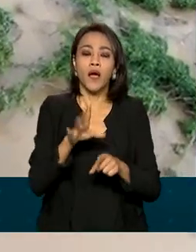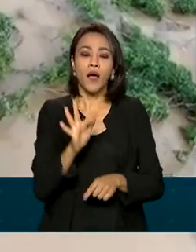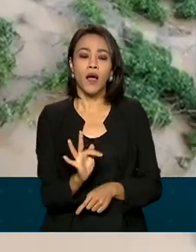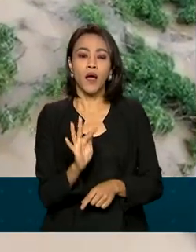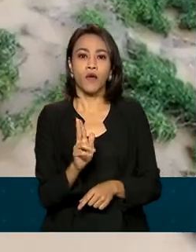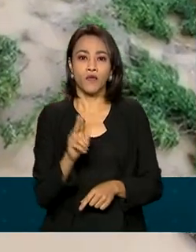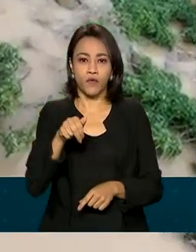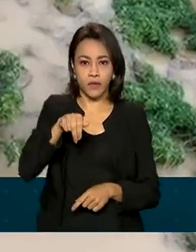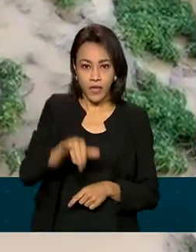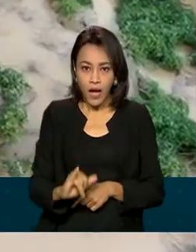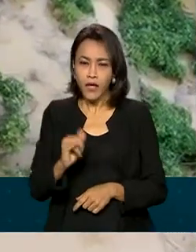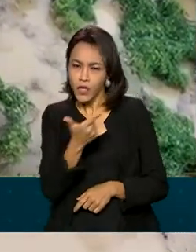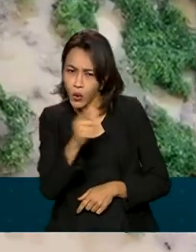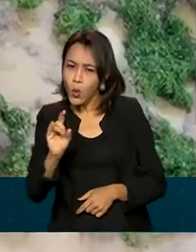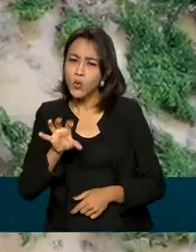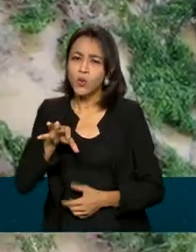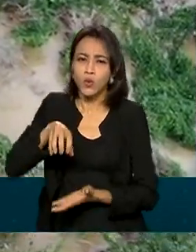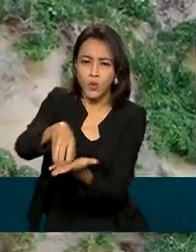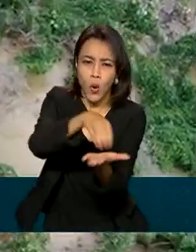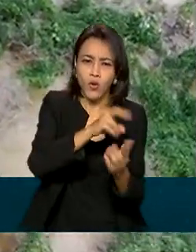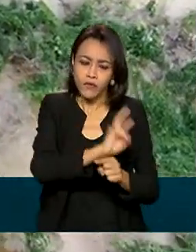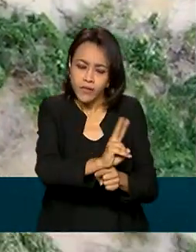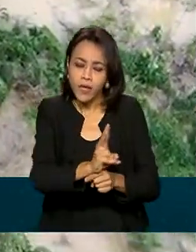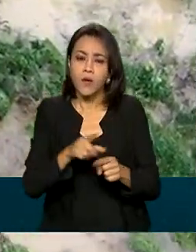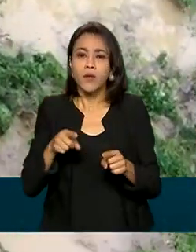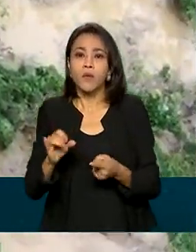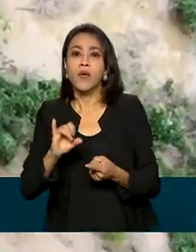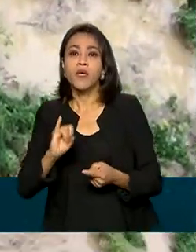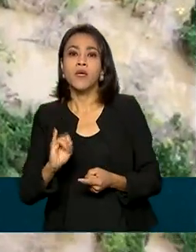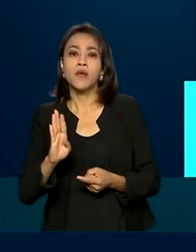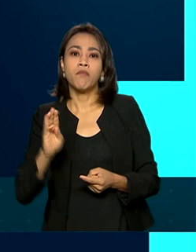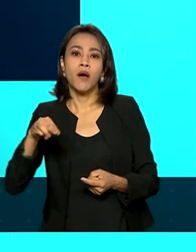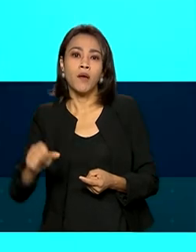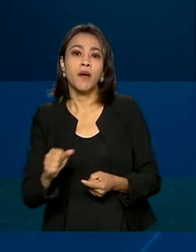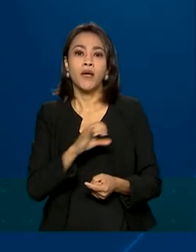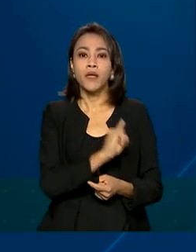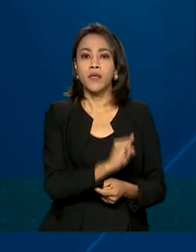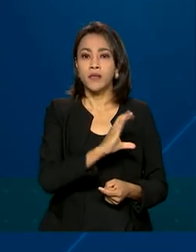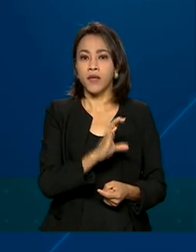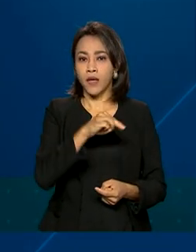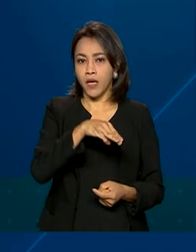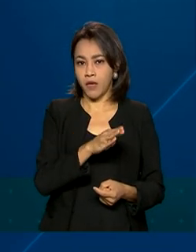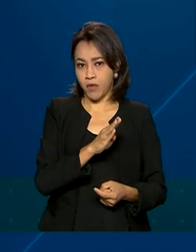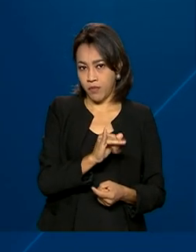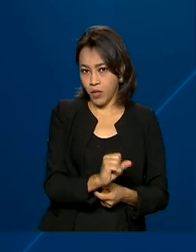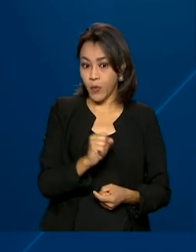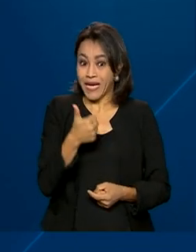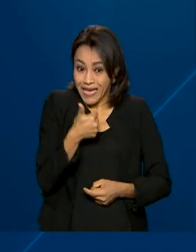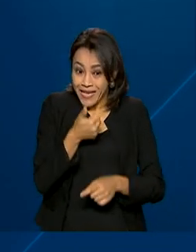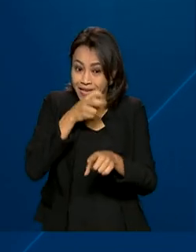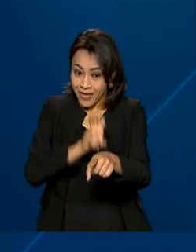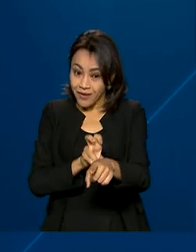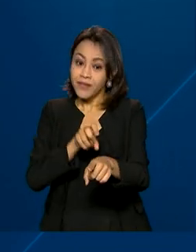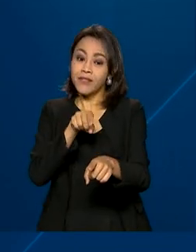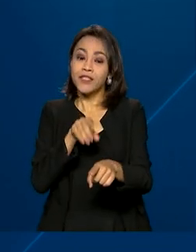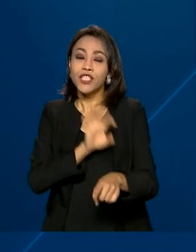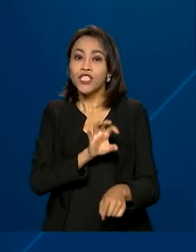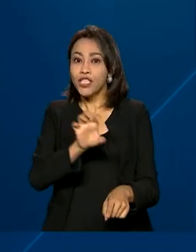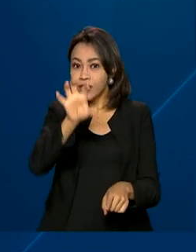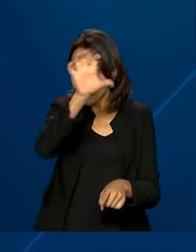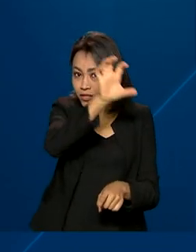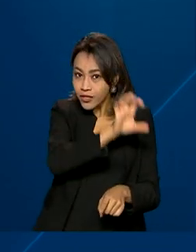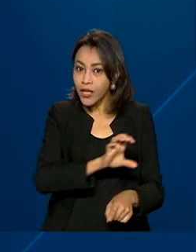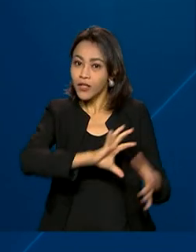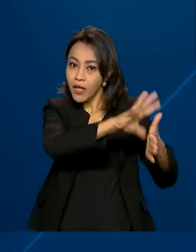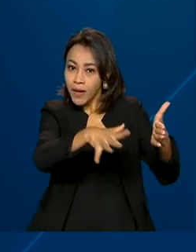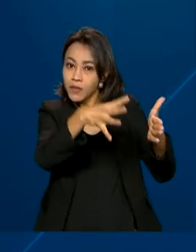e de órgãos de fiscalização, como IBAMA e ICMBio. 15 estados da Amazônia, Cerrado e Pantanal estão